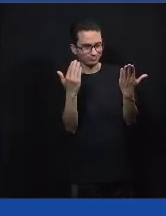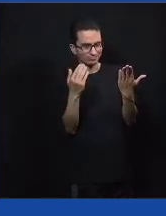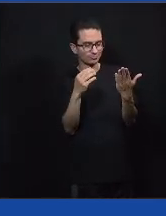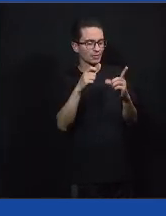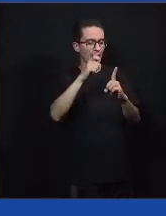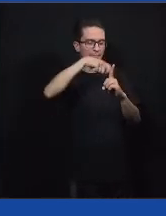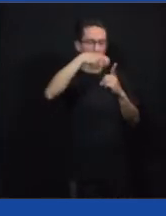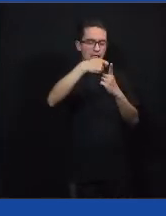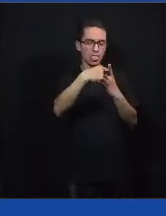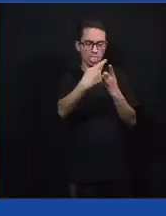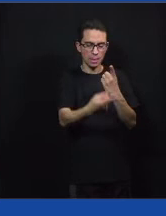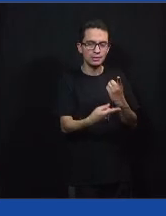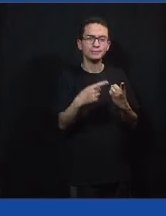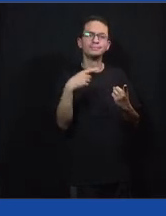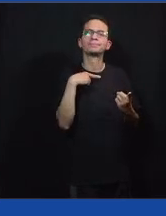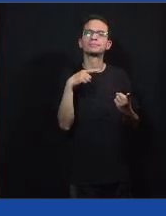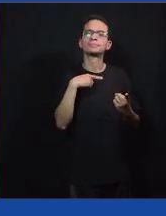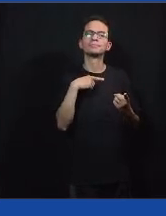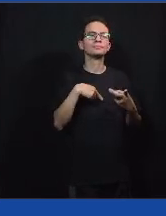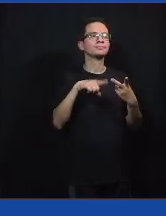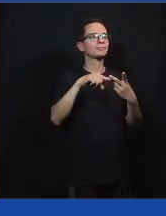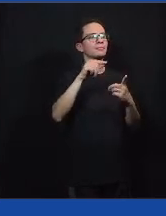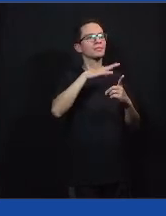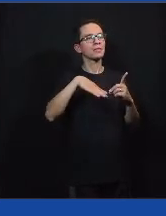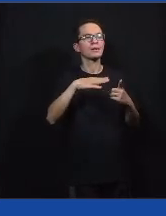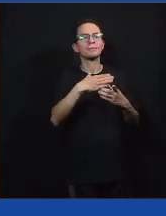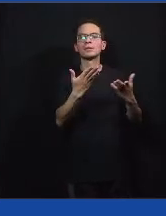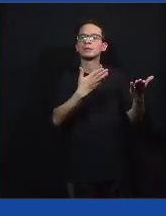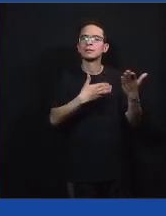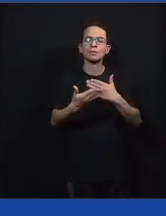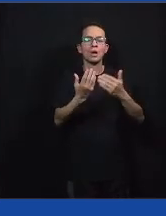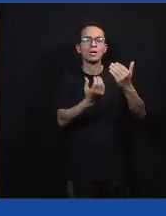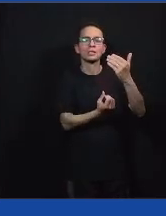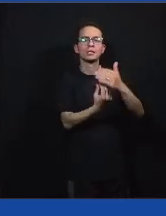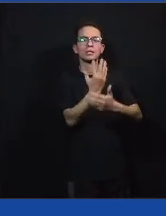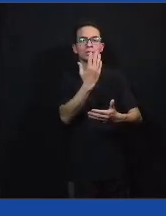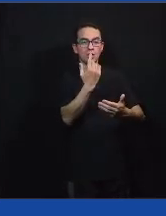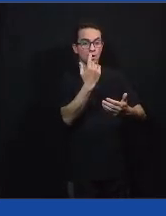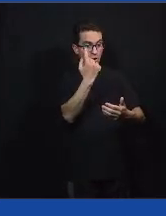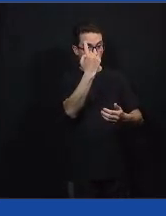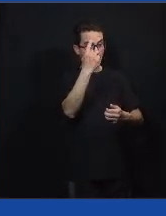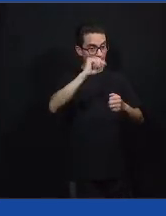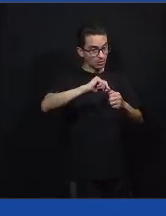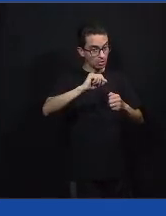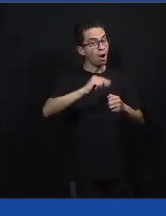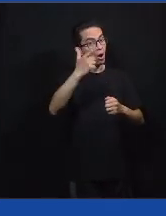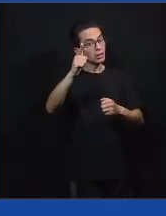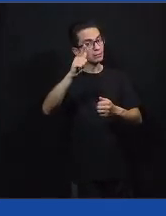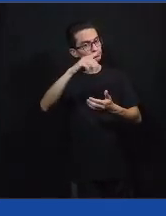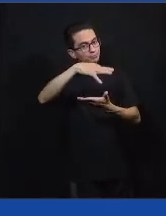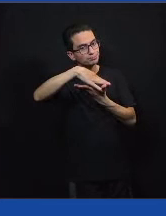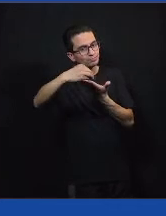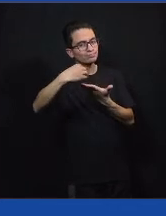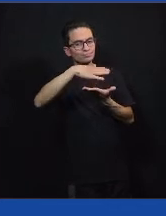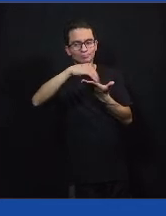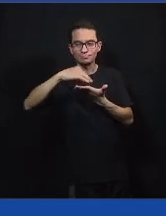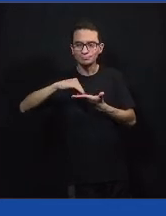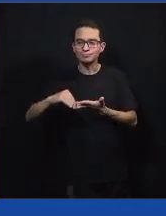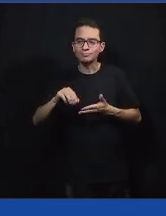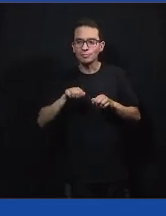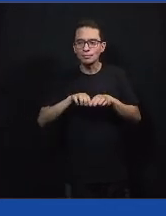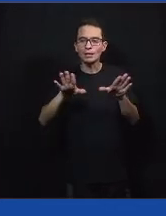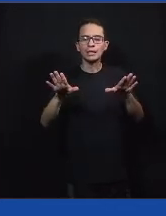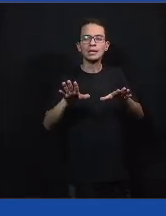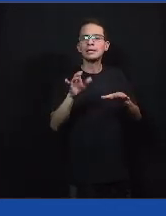a processualidade, que é isso que eu estou dizendo, uma situação cria uma ação que cria uma situação que cria uma ação, o que é isso? Nós vamos para um território trabalhar com